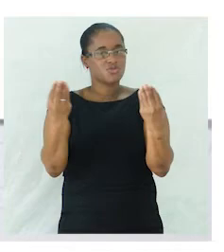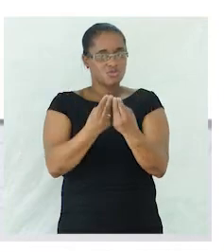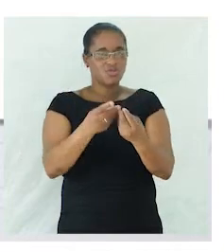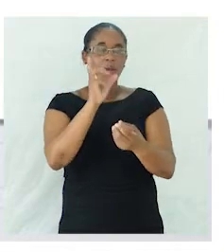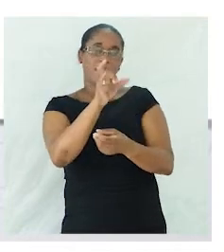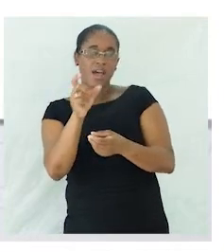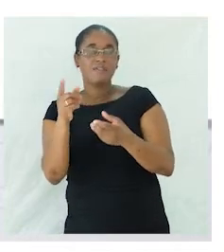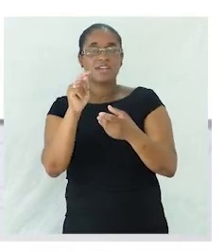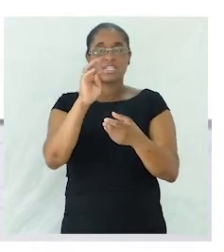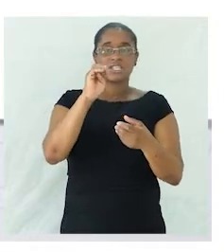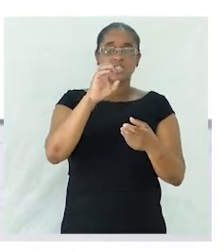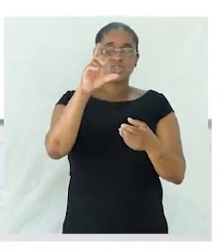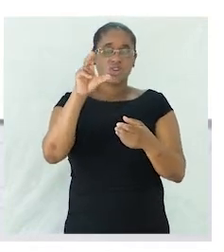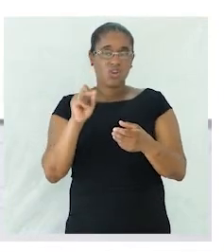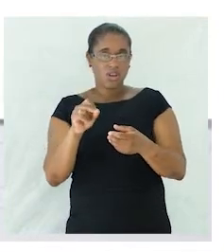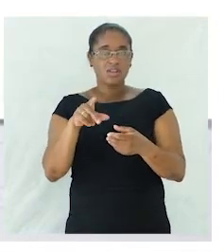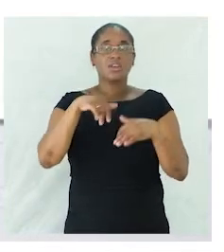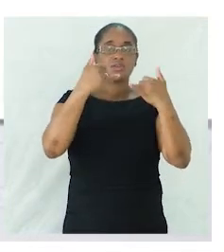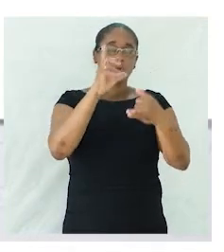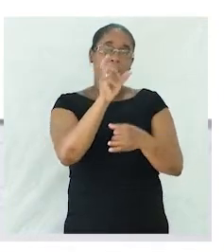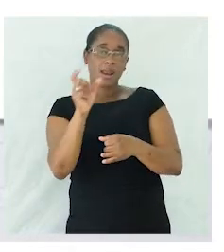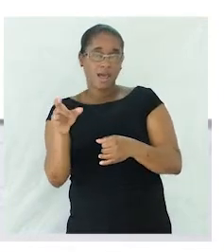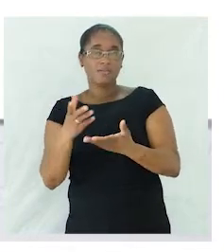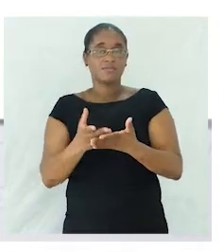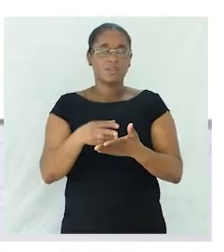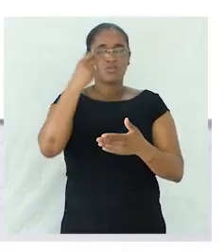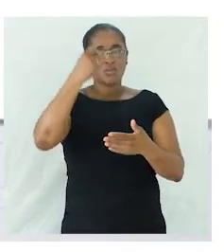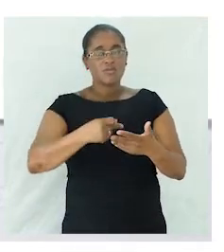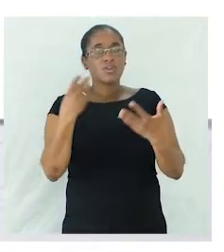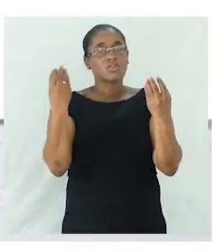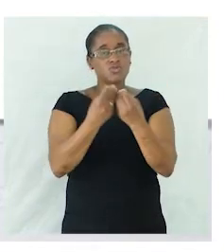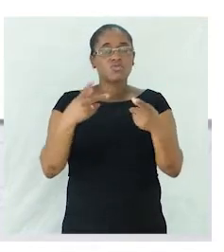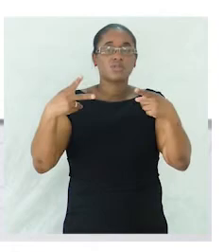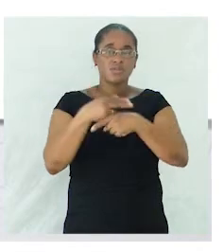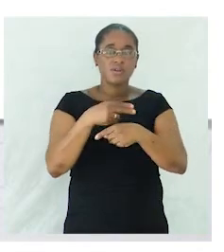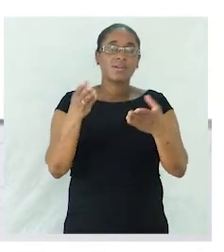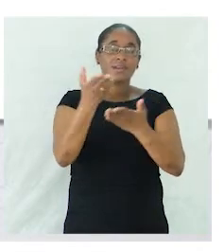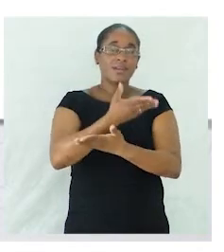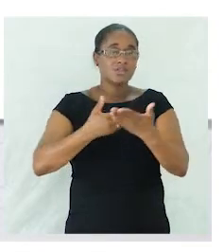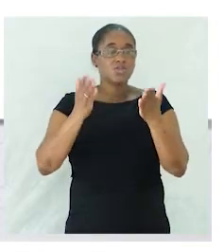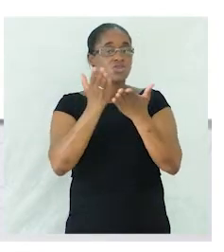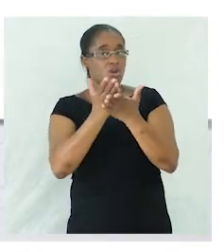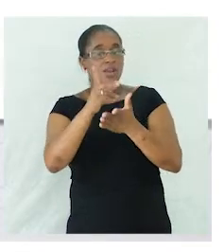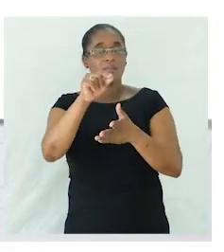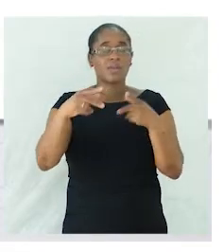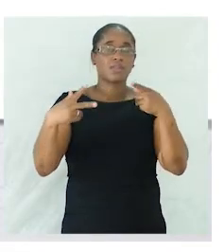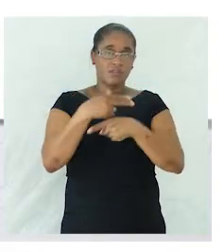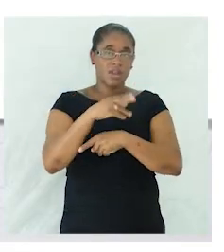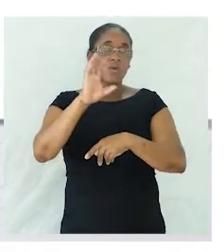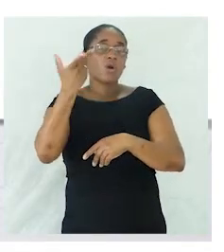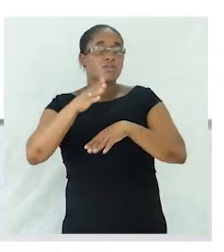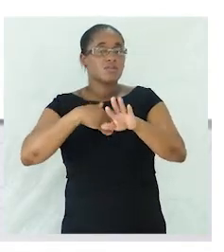e depois a frase c ficamos juntas no intervalo temos coração escola intervalo vamos fazer a alteração essas